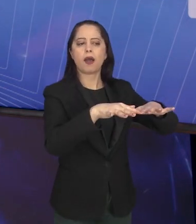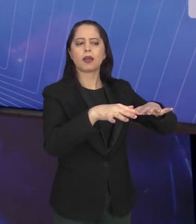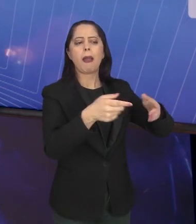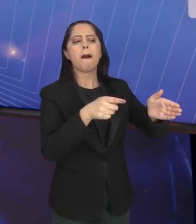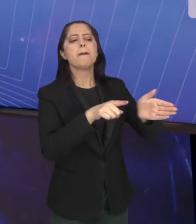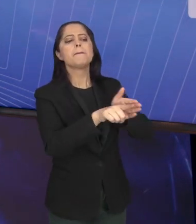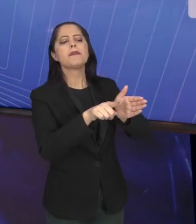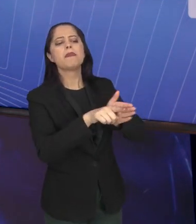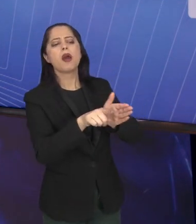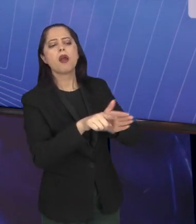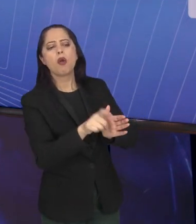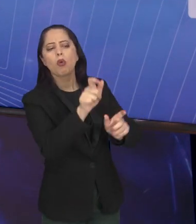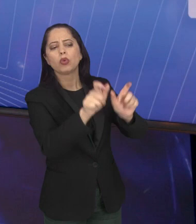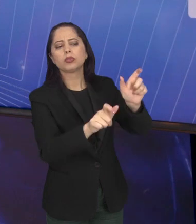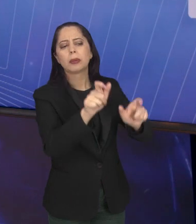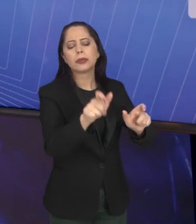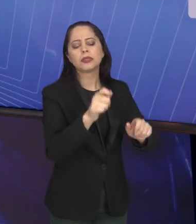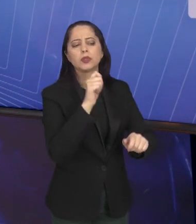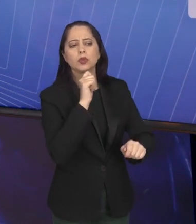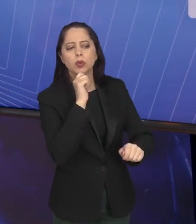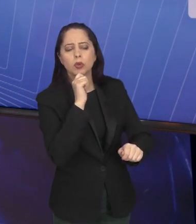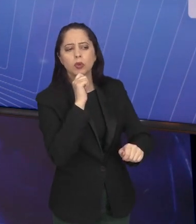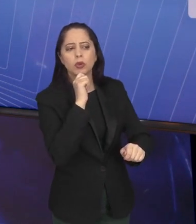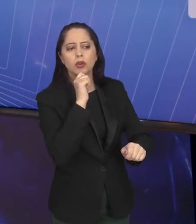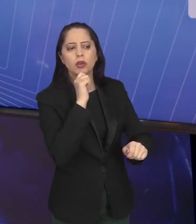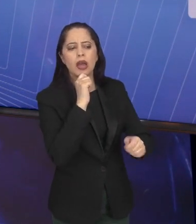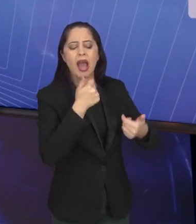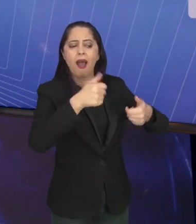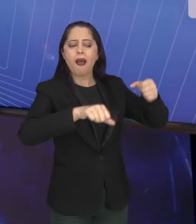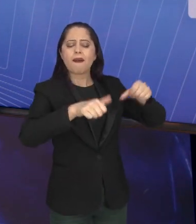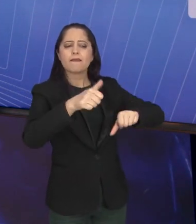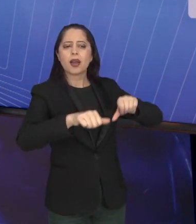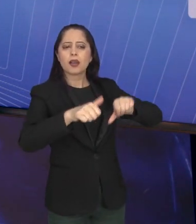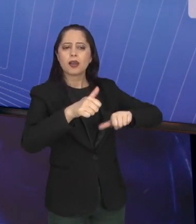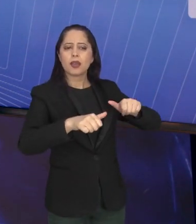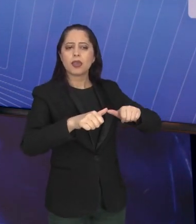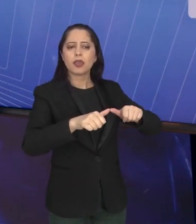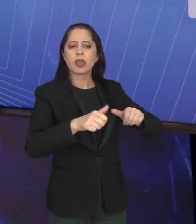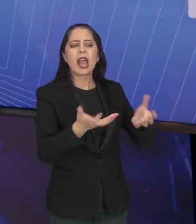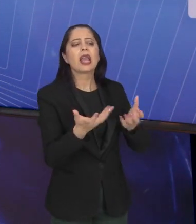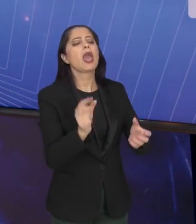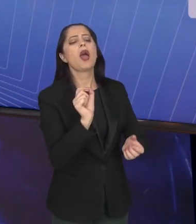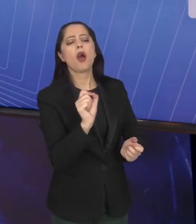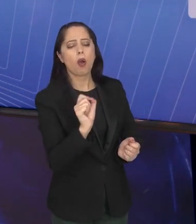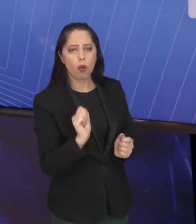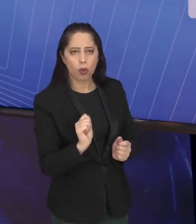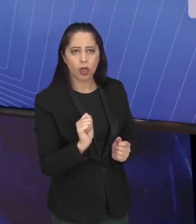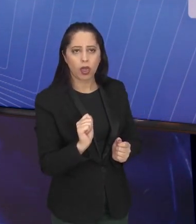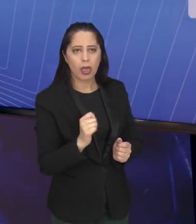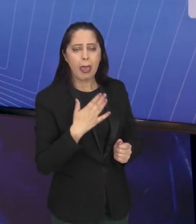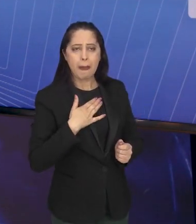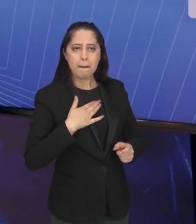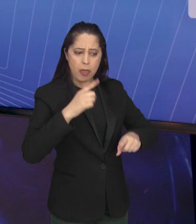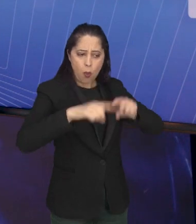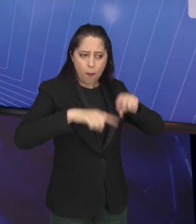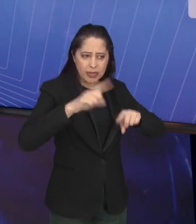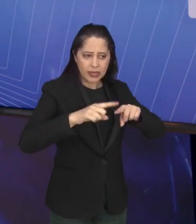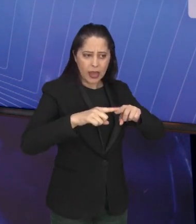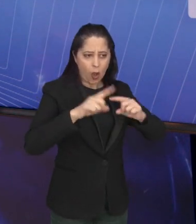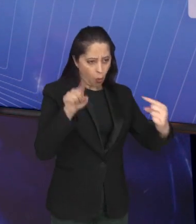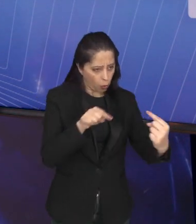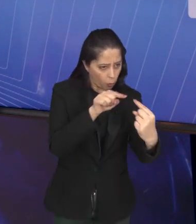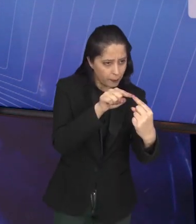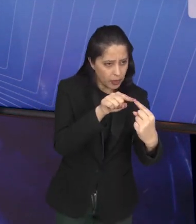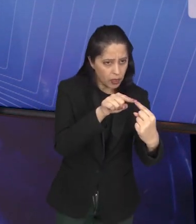para quem você já vendeu, ou que tem um perfil para você vender, e ver aquilo que você pode realmente produzir, que vai atender o que o